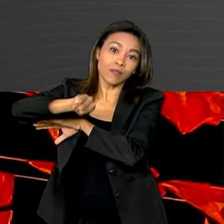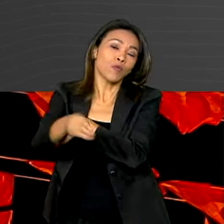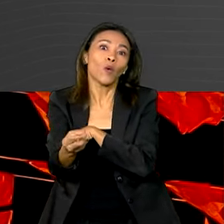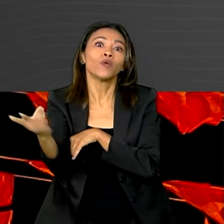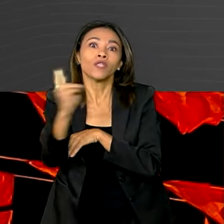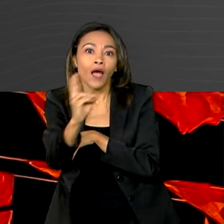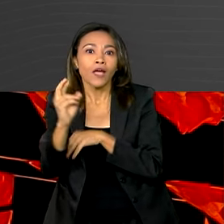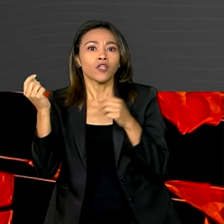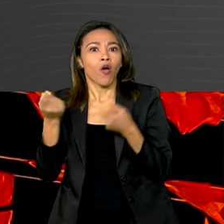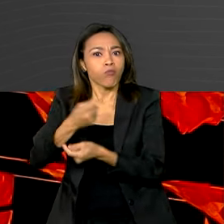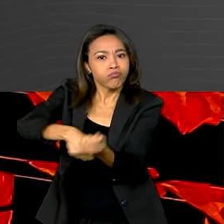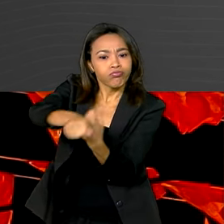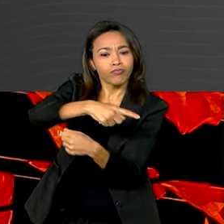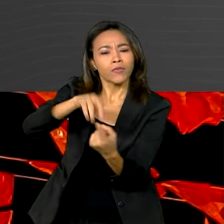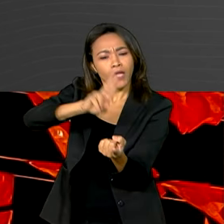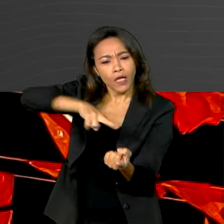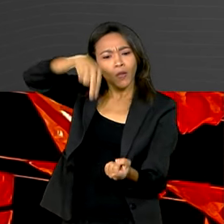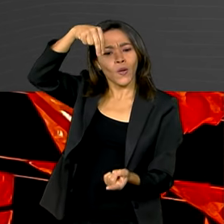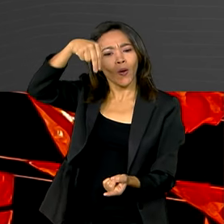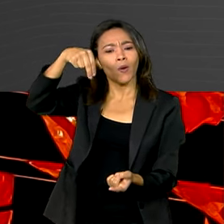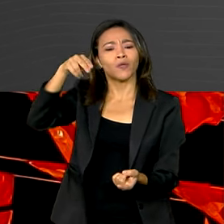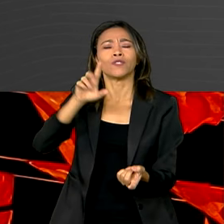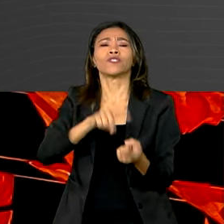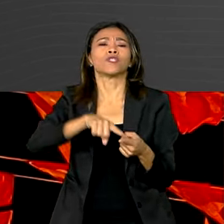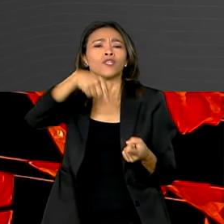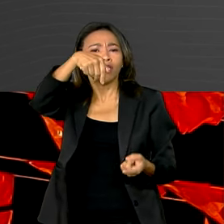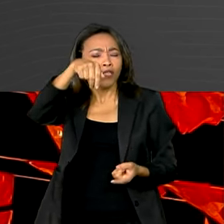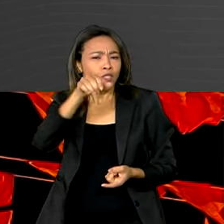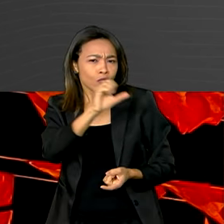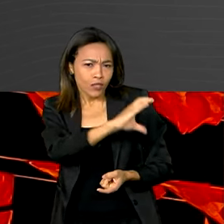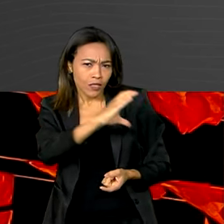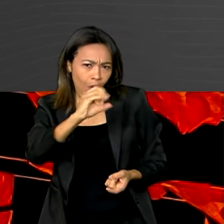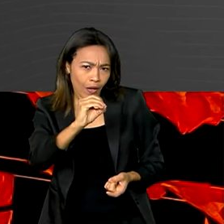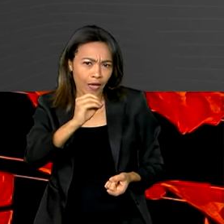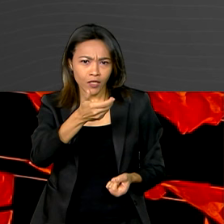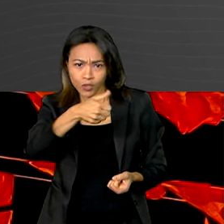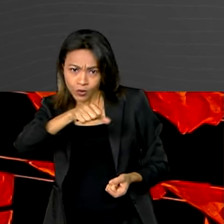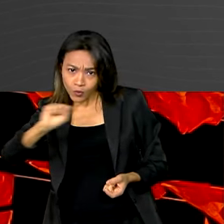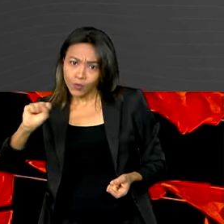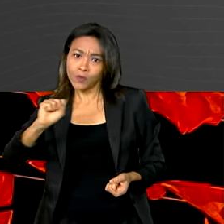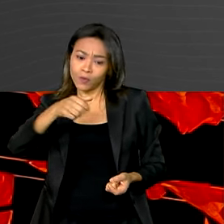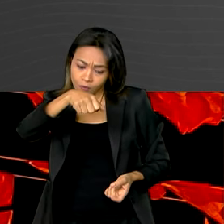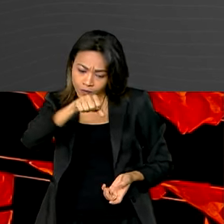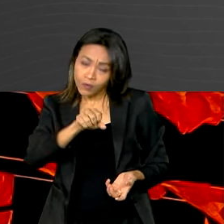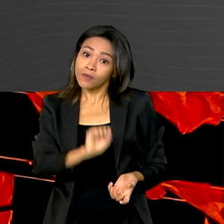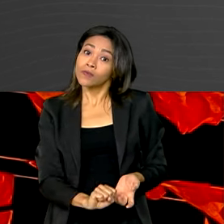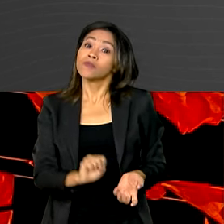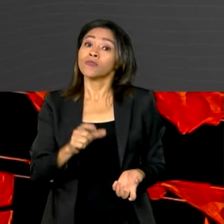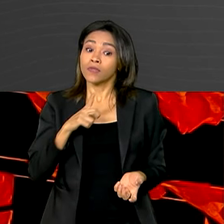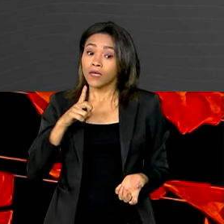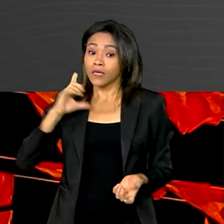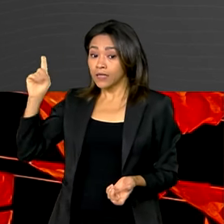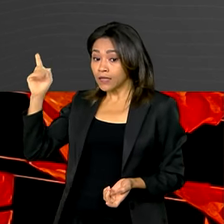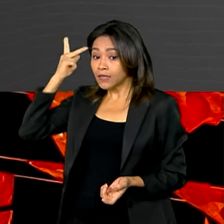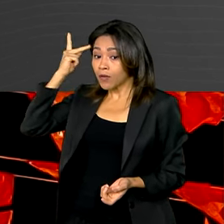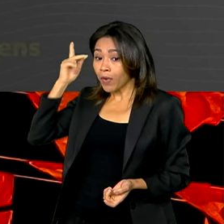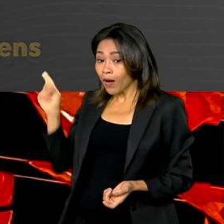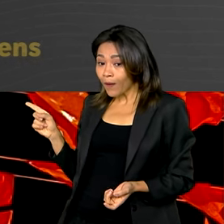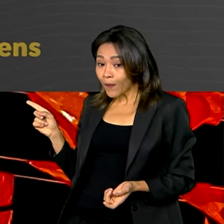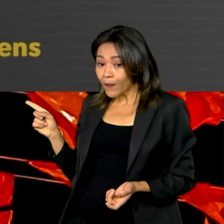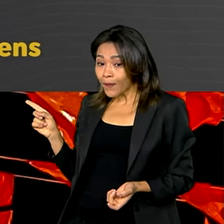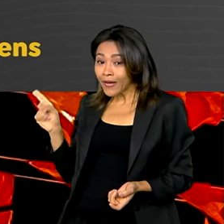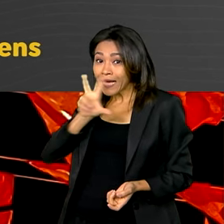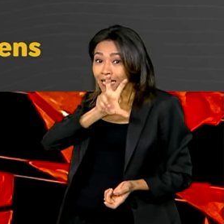também tem festas no Norte, Centro-Oeste, Sul e Sudeste. Em São Paulo, são esperados 500 mil